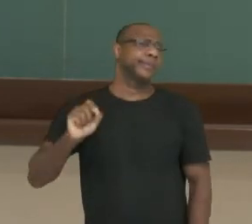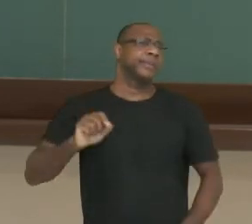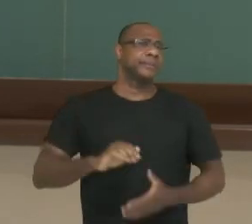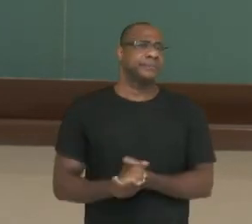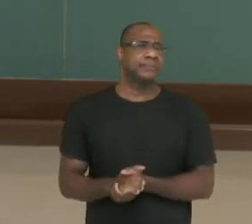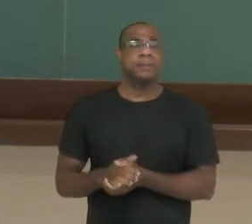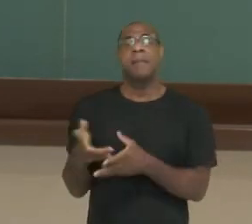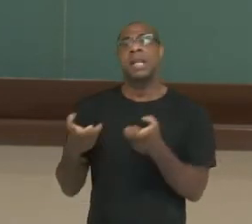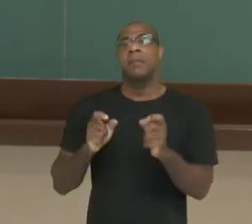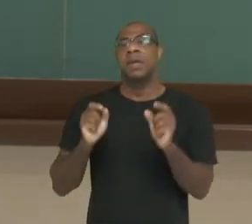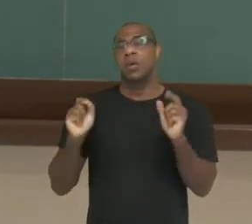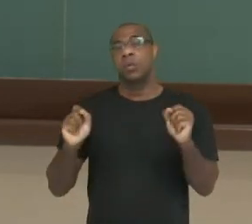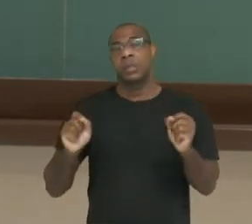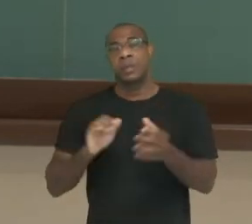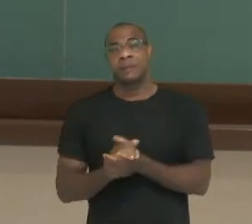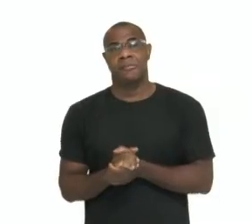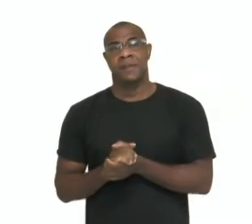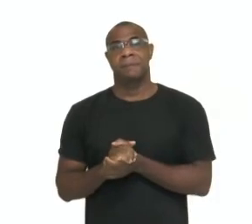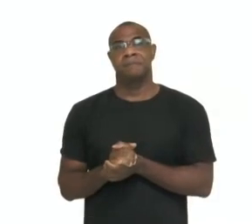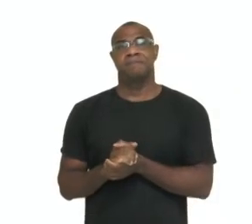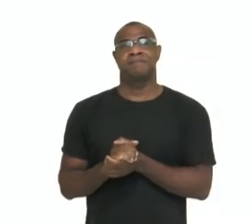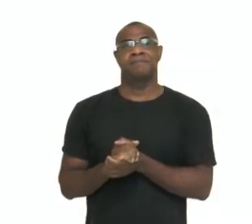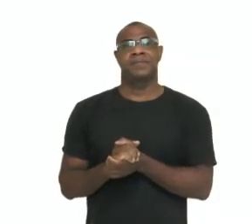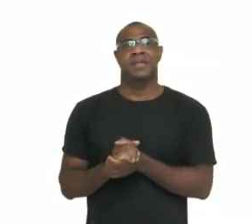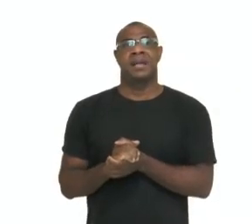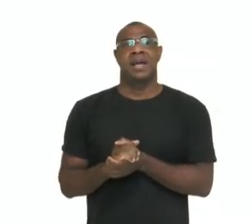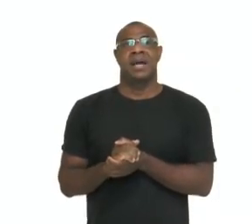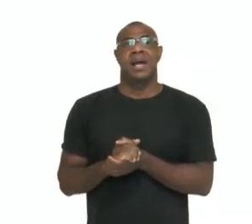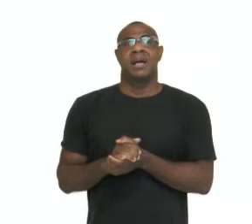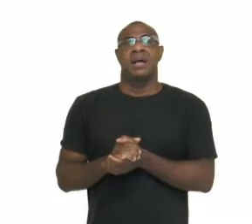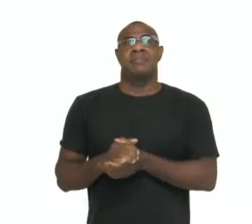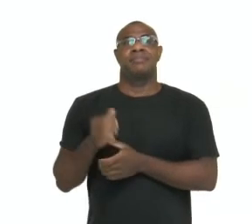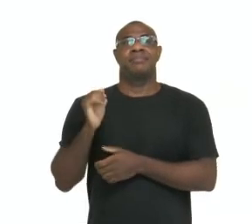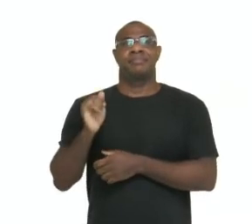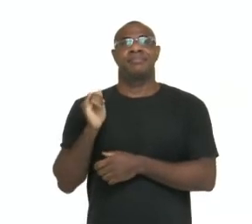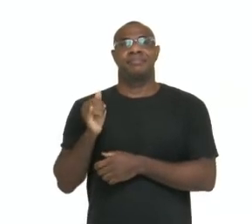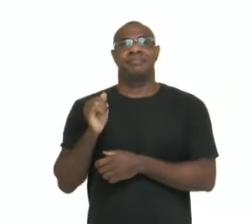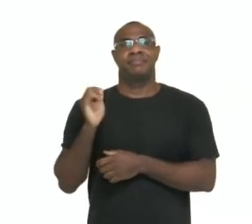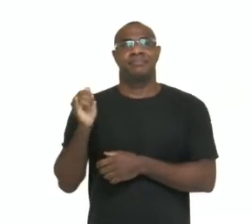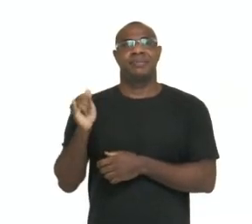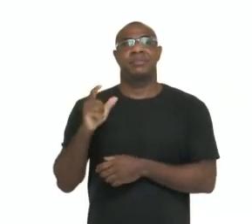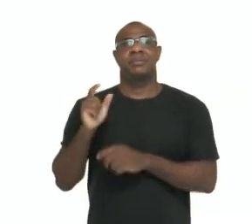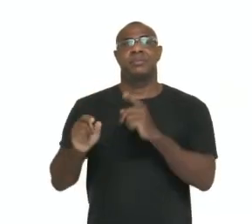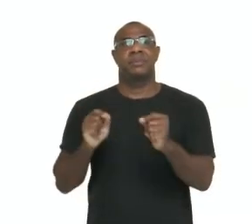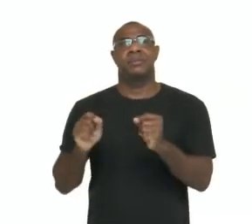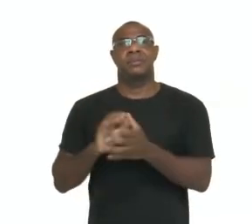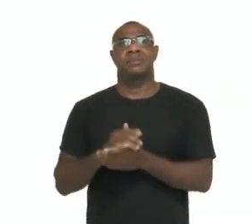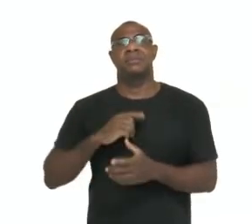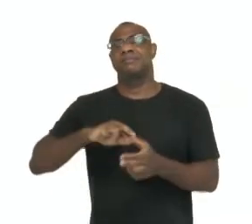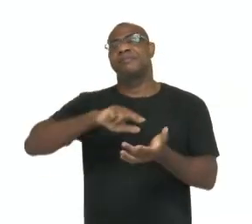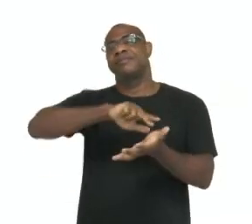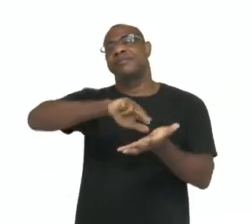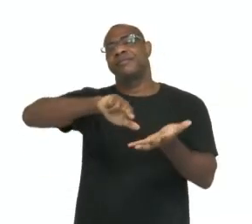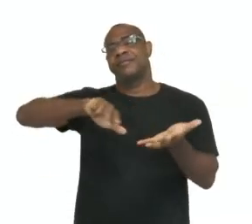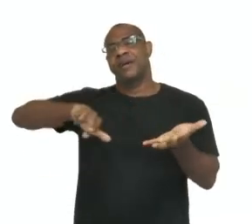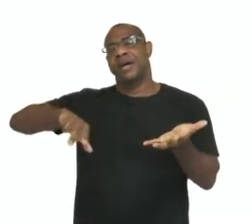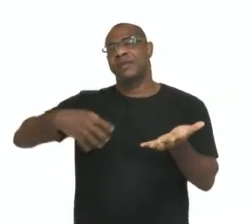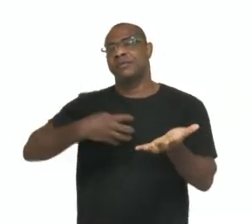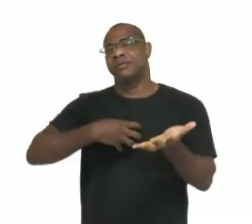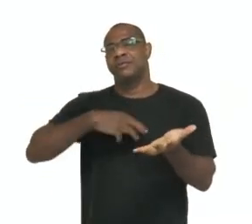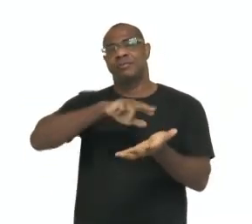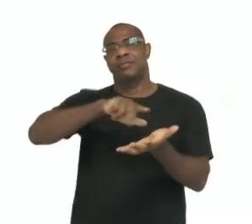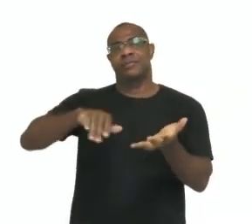Vamos perceber que a narrativa é complexa e longa. Tem formas ou tipos mais variados. As